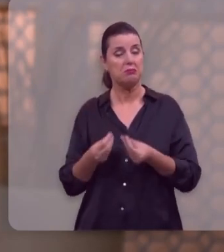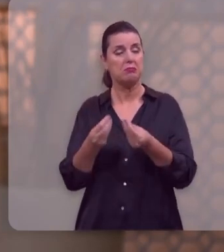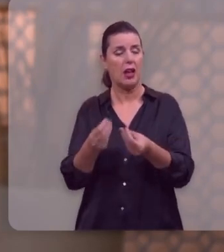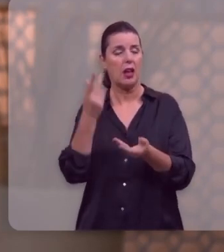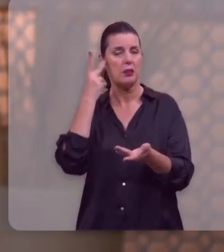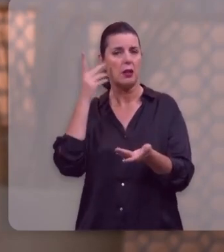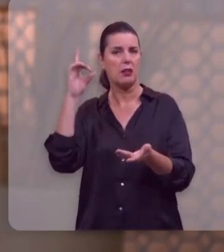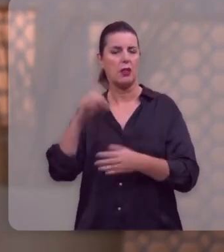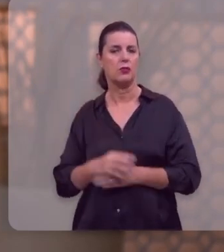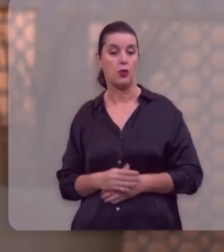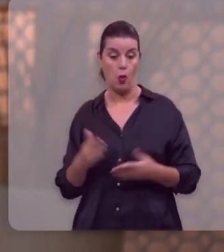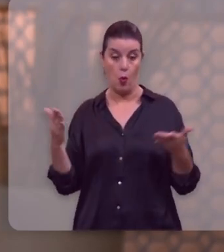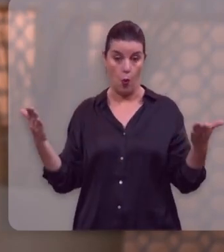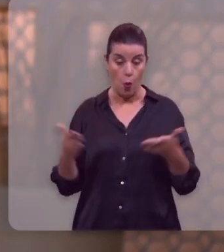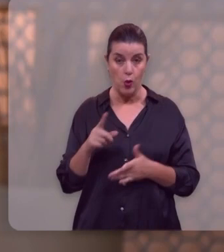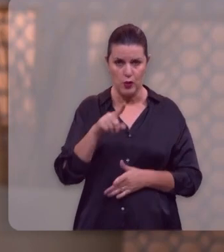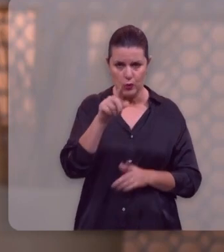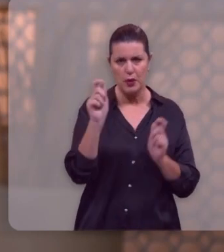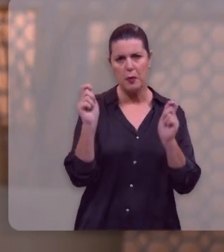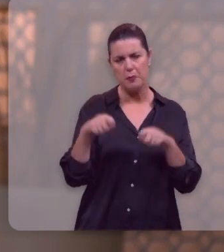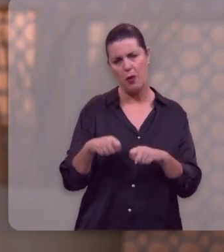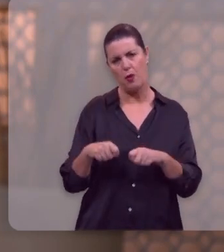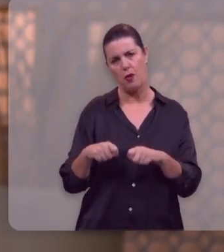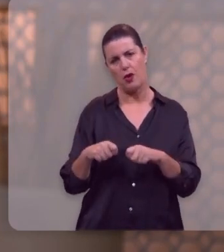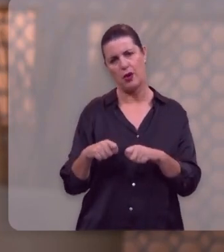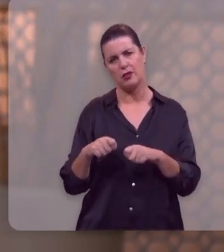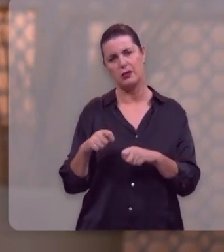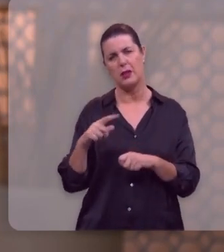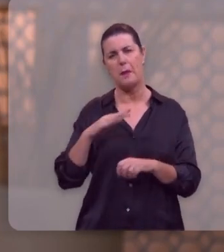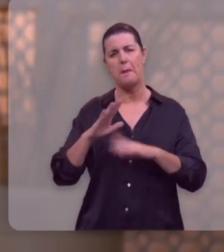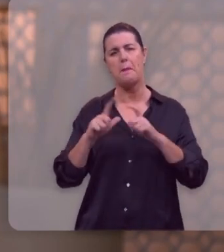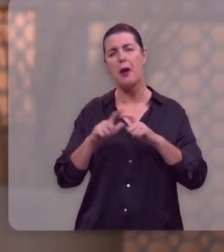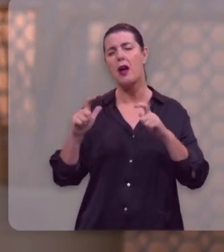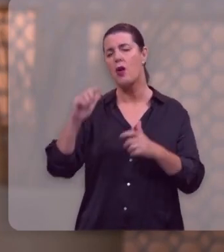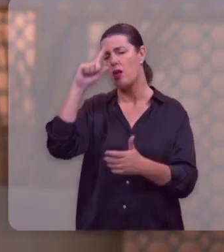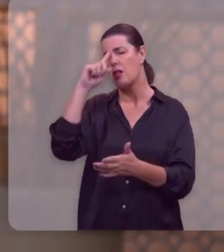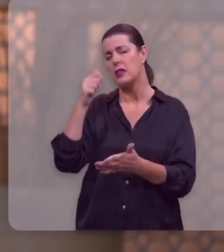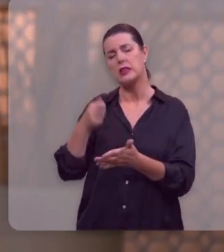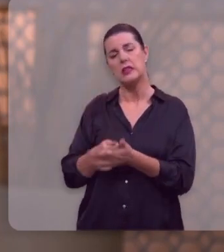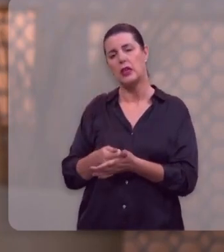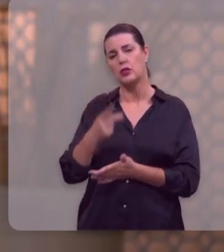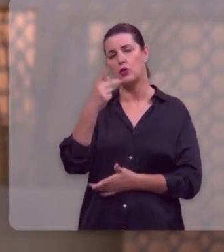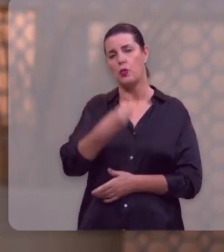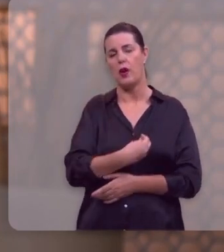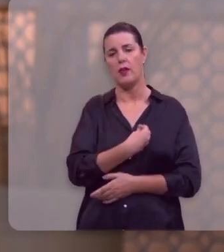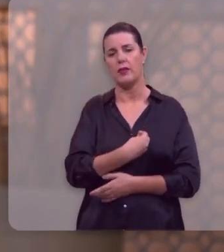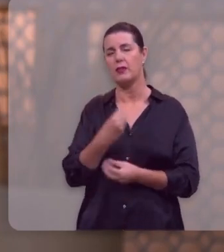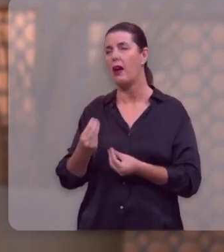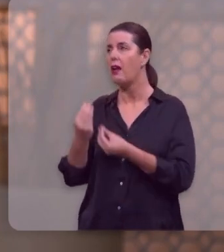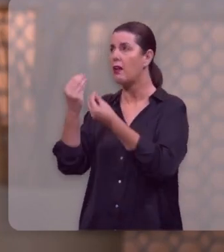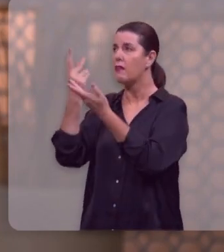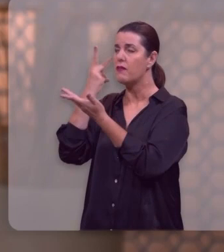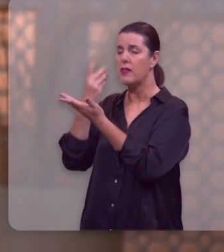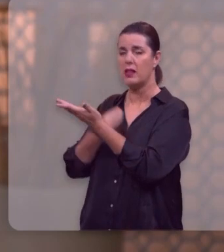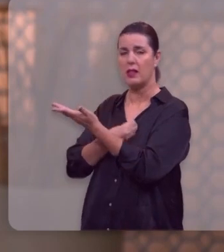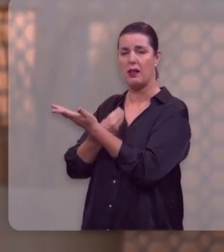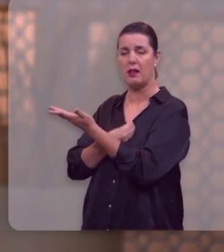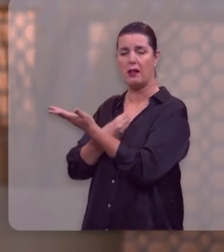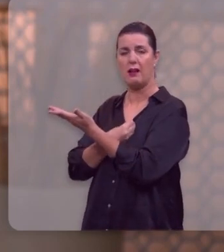Deus. E hoje você pode tomar a mais importante decisão da sua vida, entregar-se a Cristo Jesus,